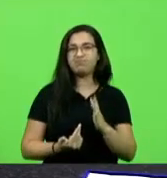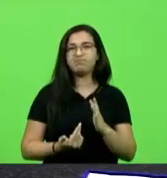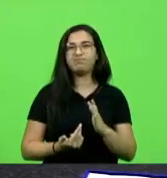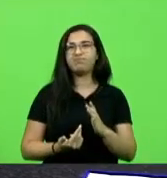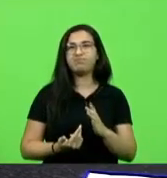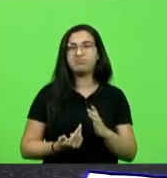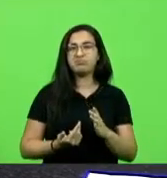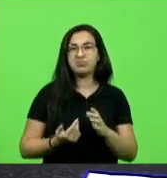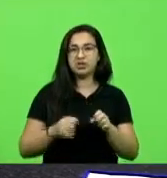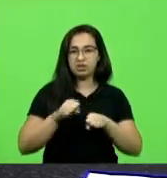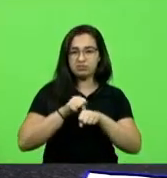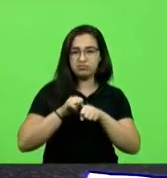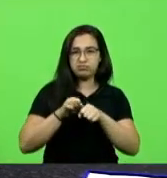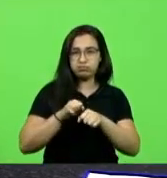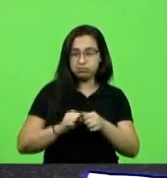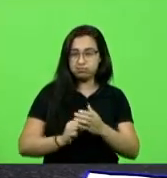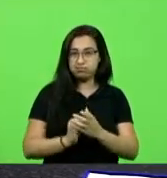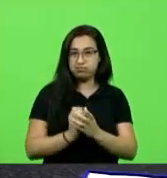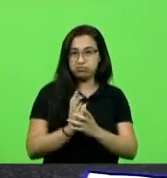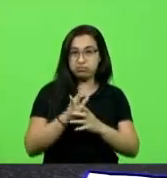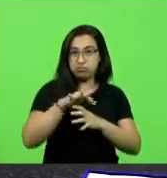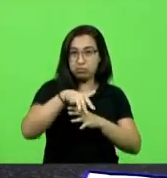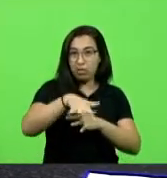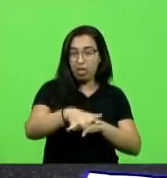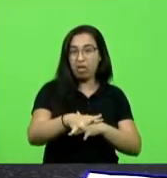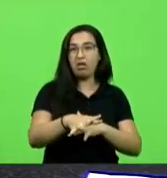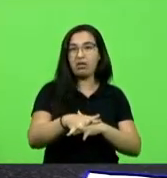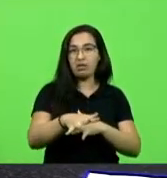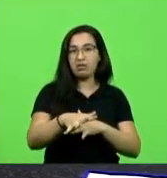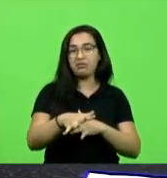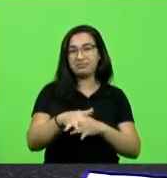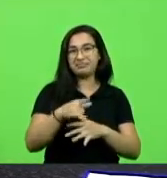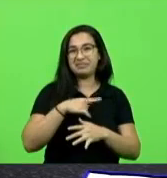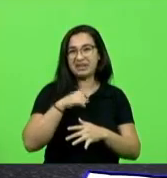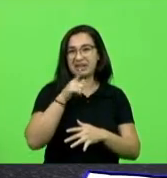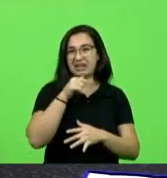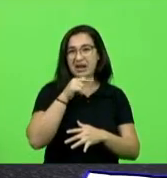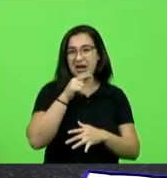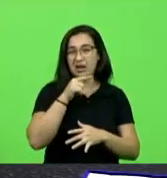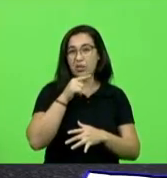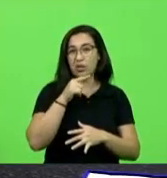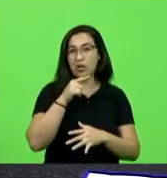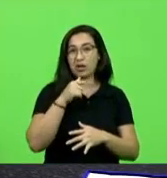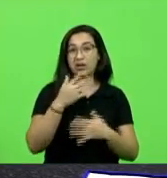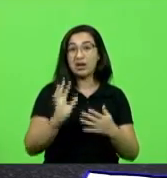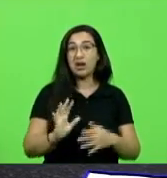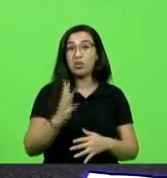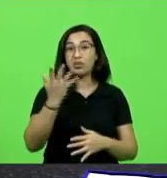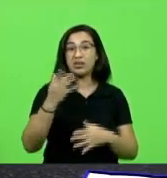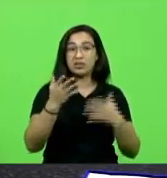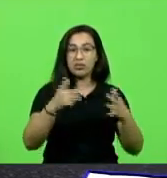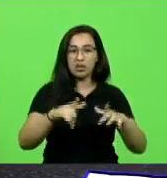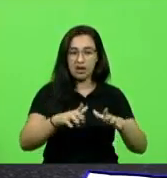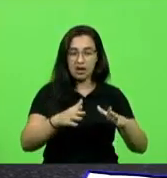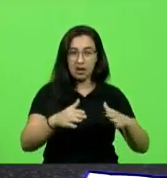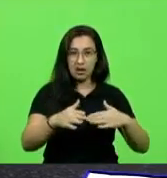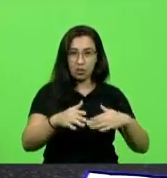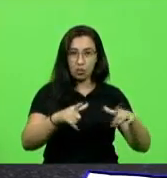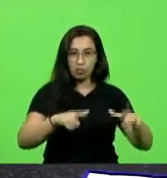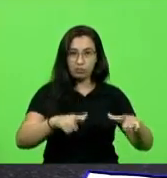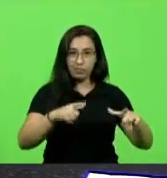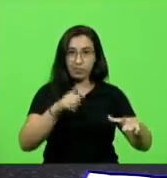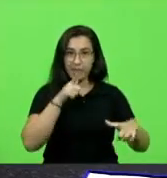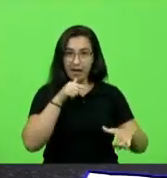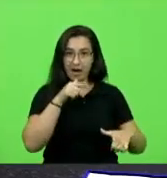transbordou daquela barragem e sem contar o que causou na lagoa a contaminação da água dos